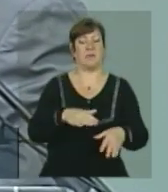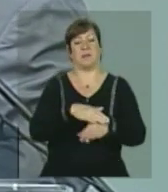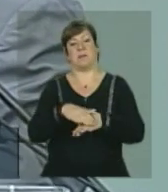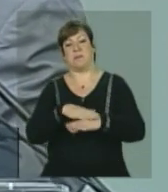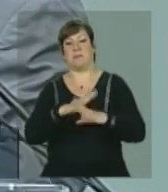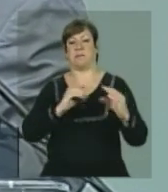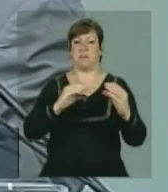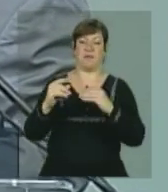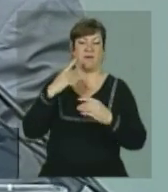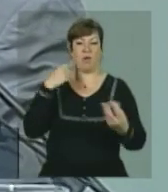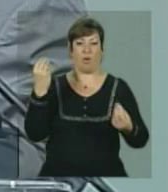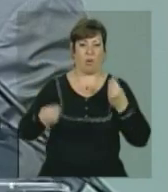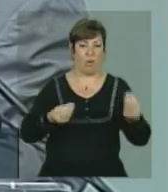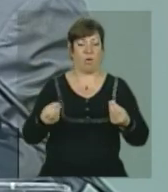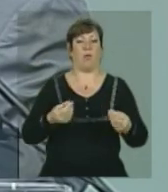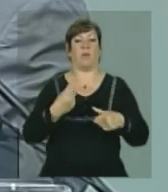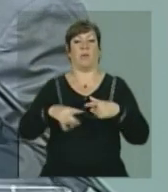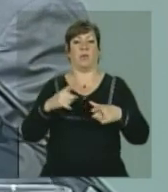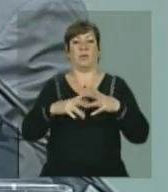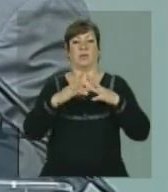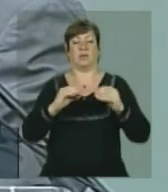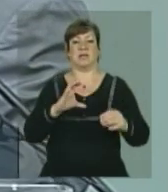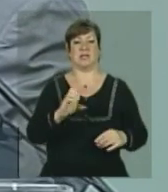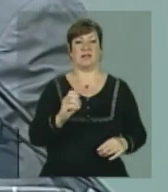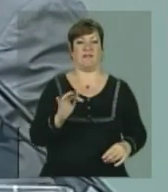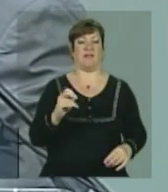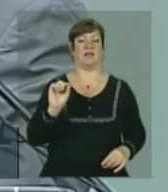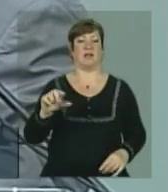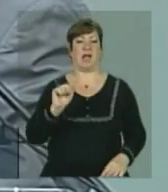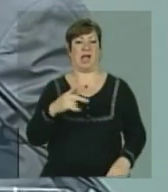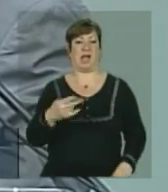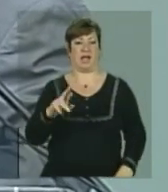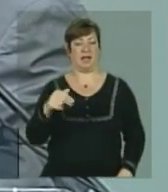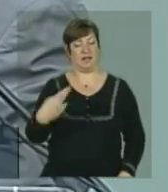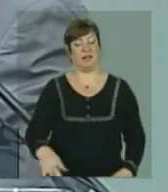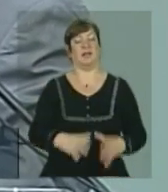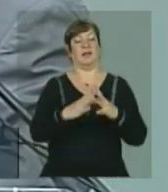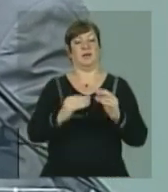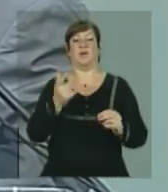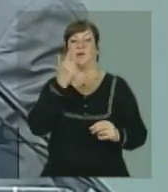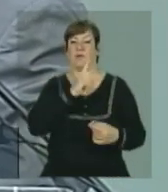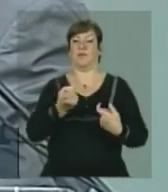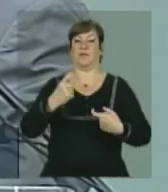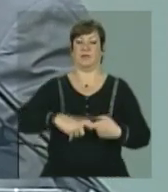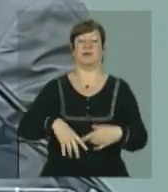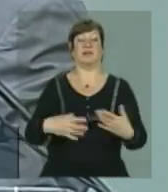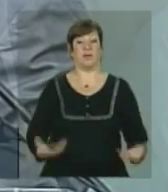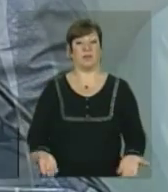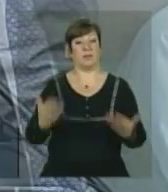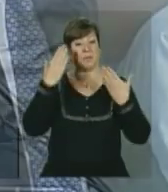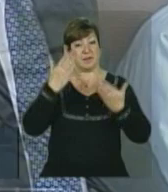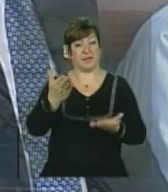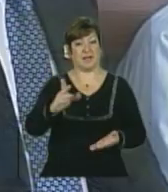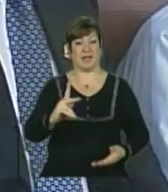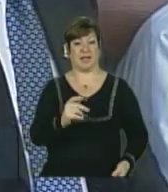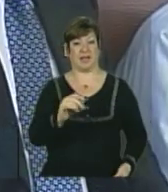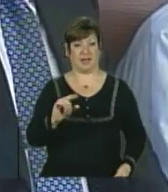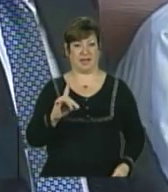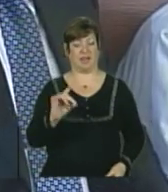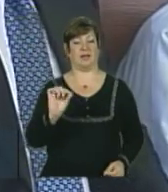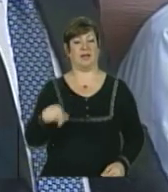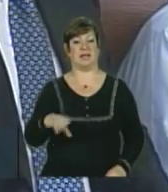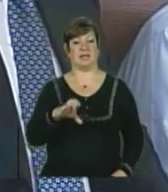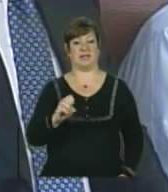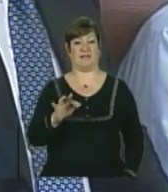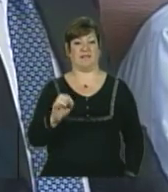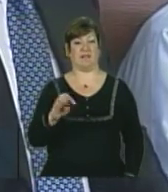conseguimos reverter o quadro do Cefete Angra dos Reis. Ministro, quero te agradecer. O Cefete